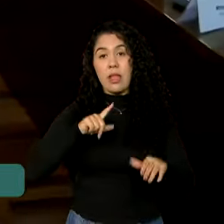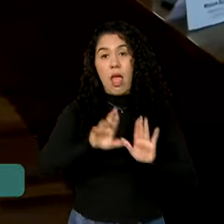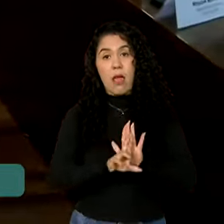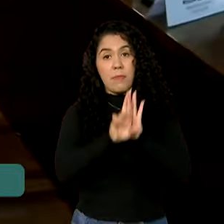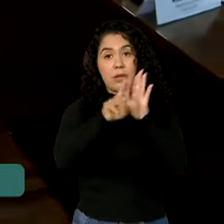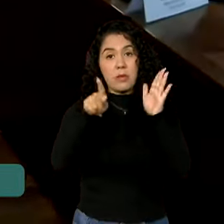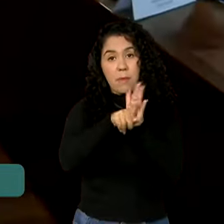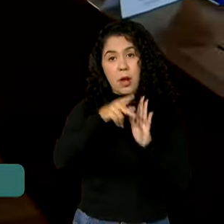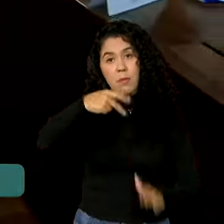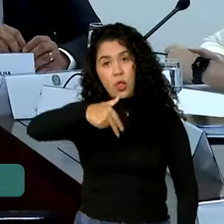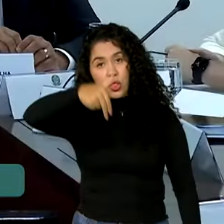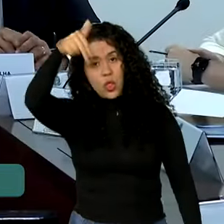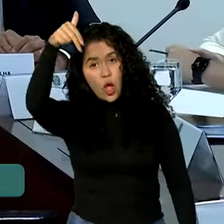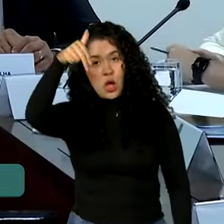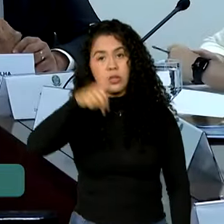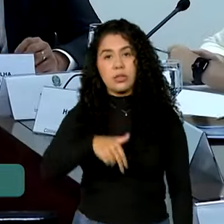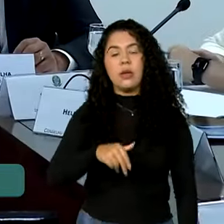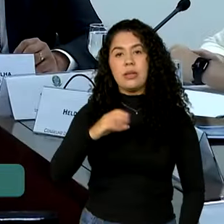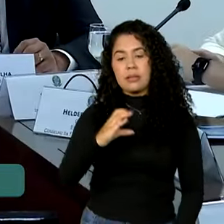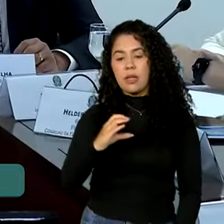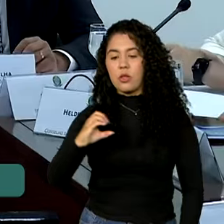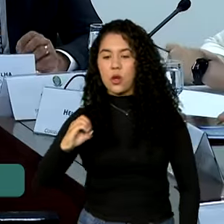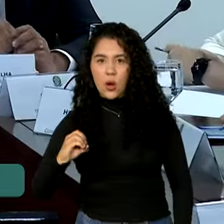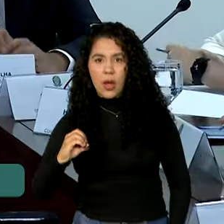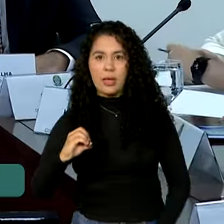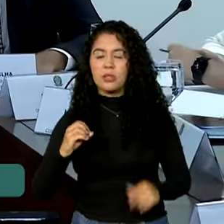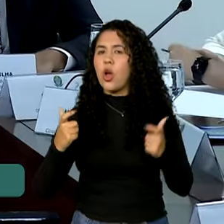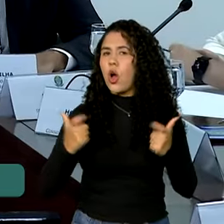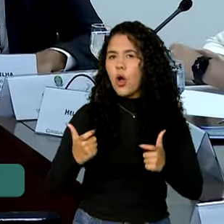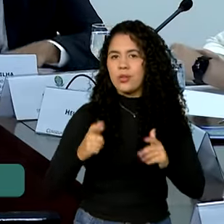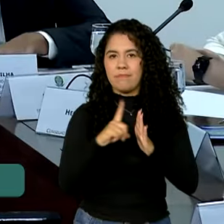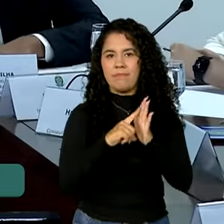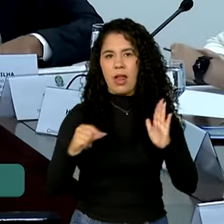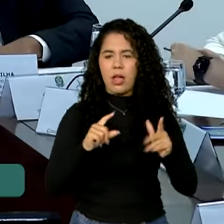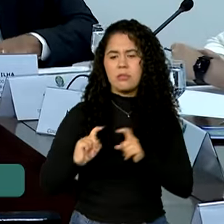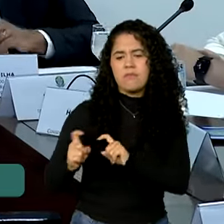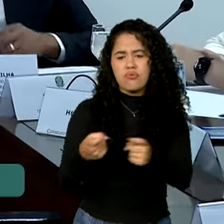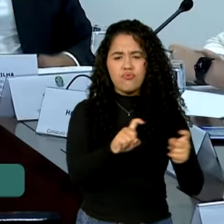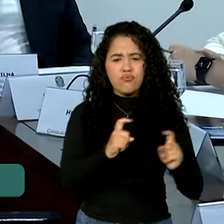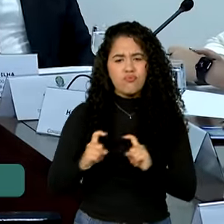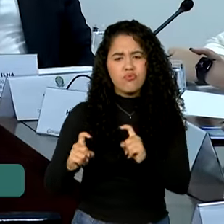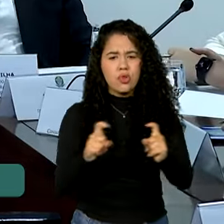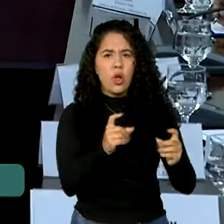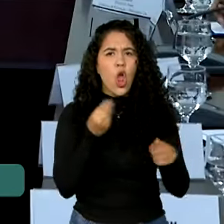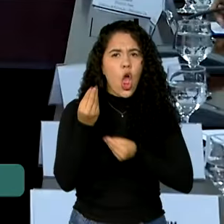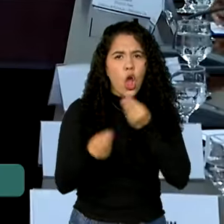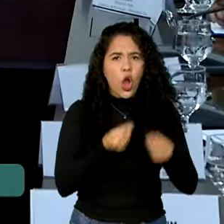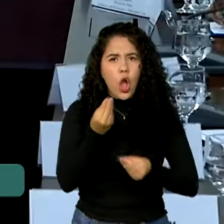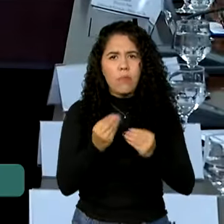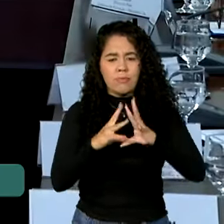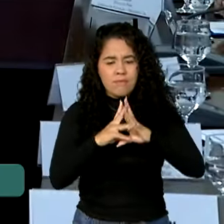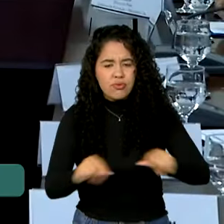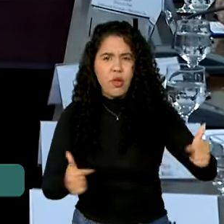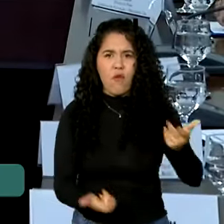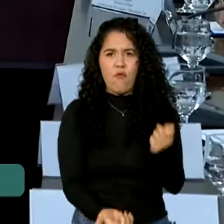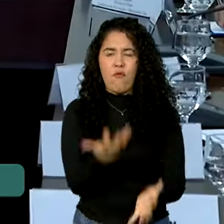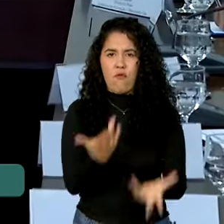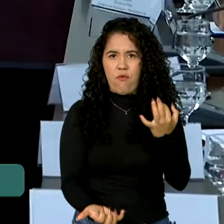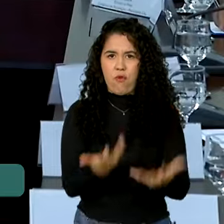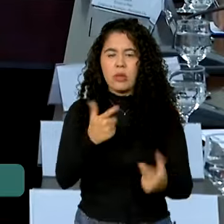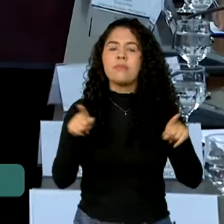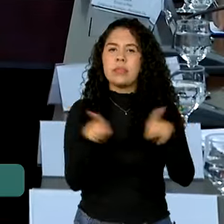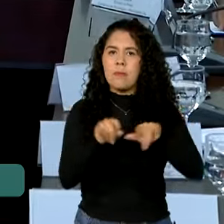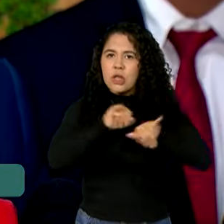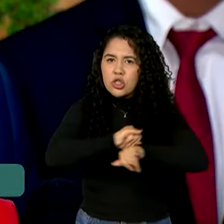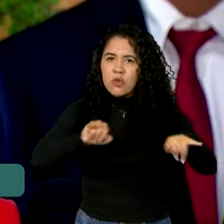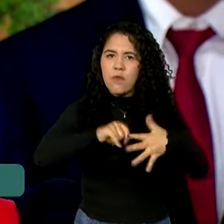-oeste, no Palácio do Planalto, o governo federal defendeu ações conjuntas para combater os incêndios e anunciou outras medidas